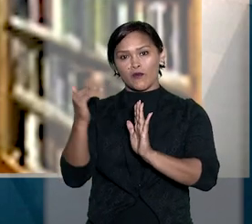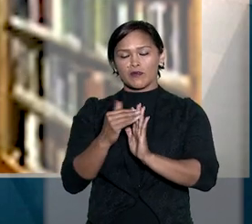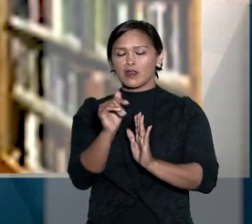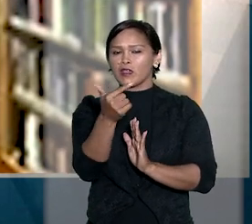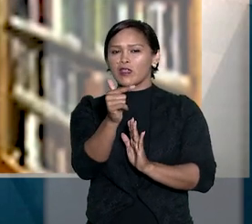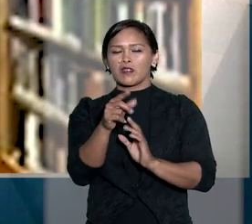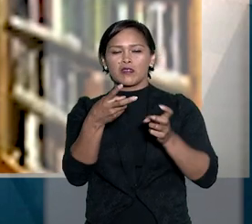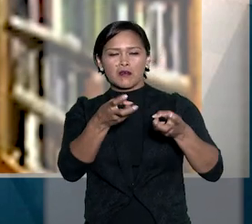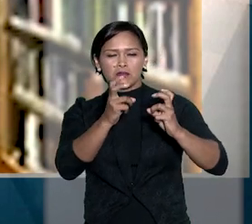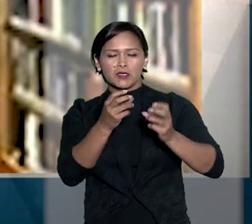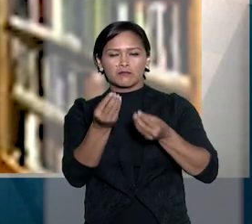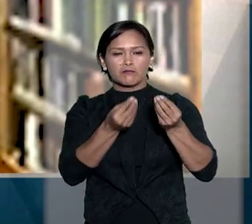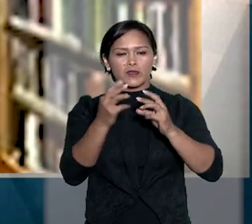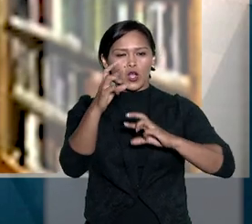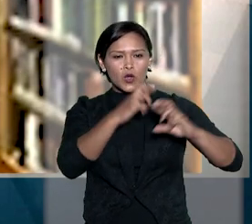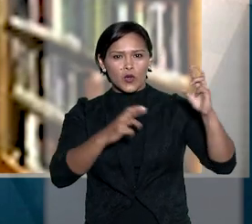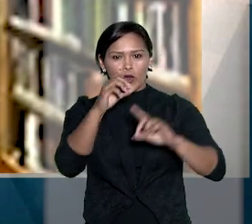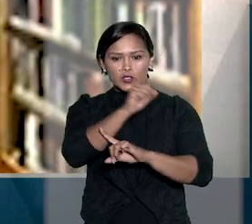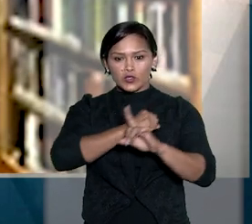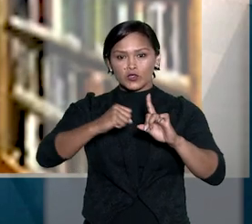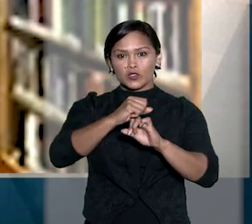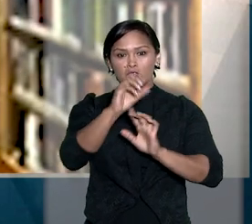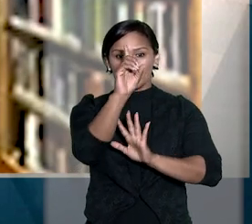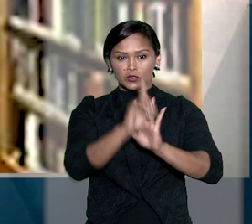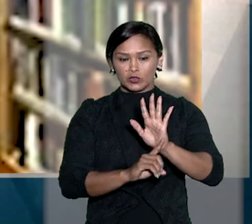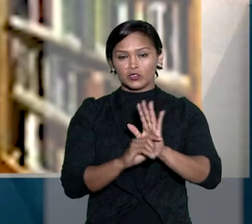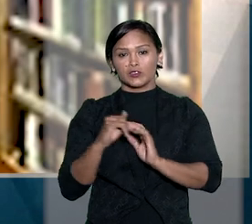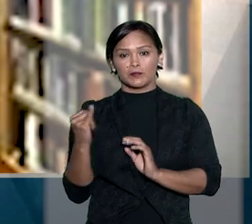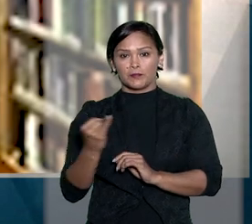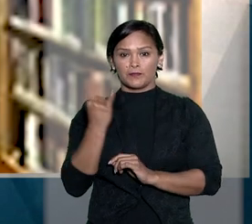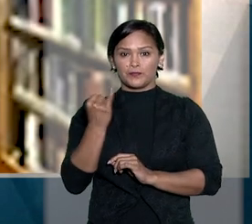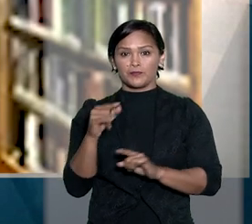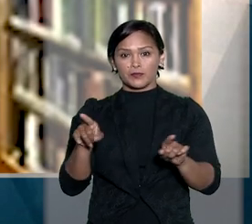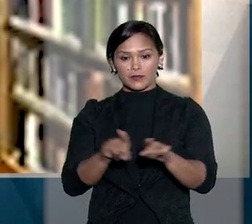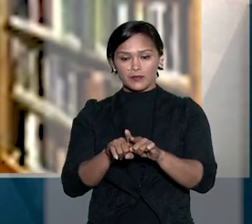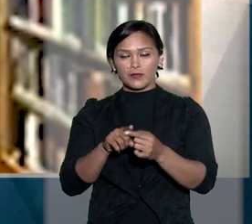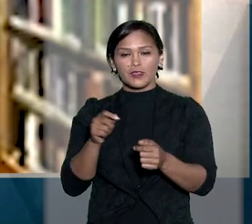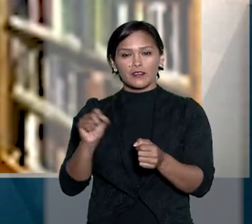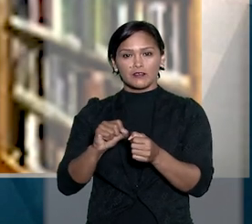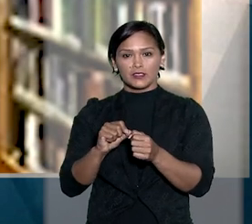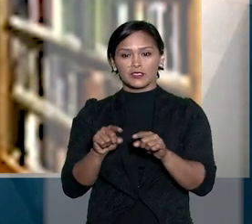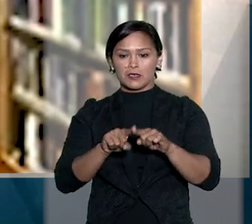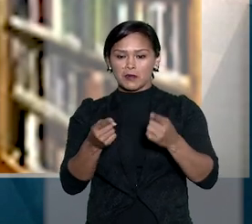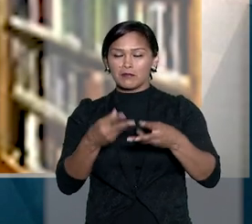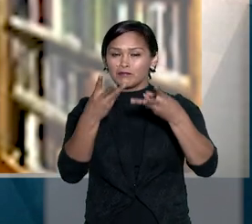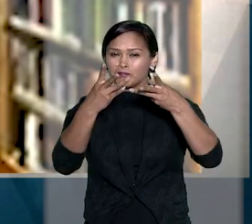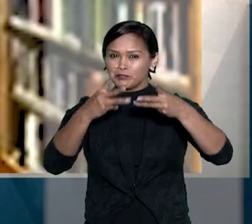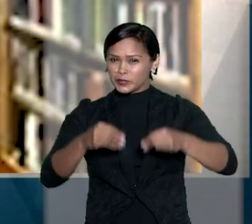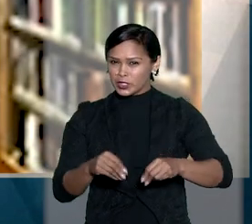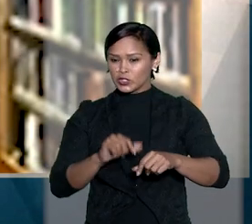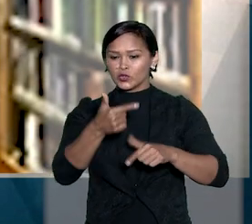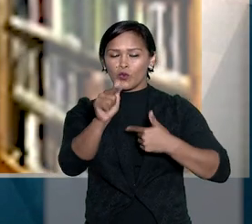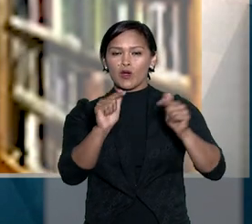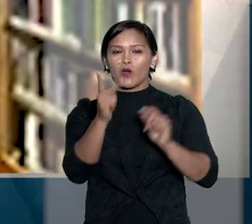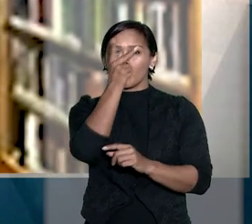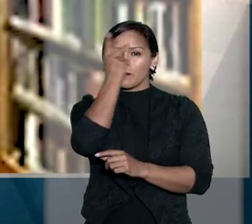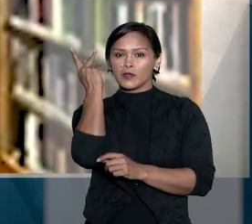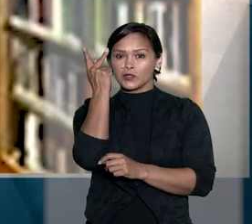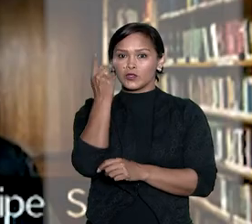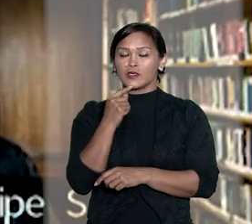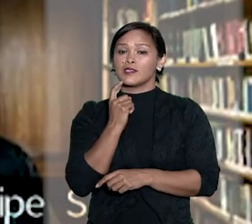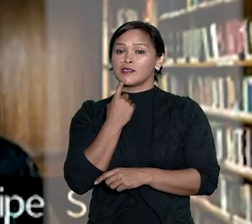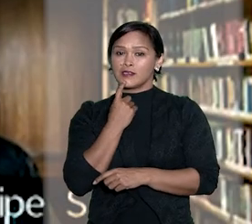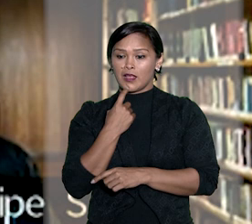confere, não observa a função social do direito subjetivo e, ao exercitá-lo, causa prejuízo a outra